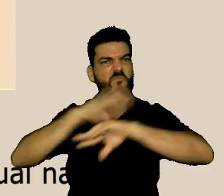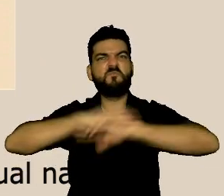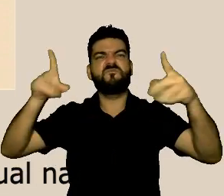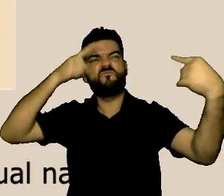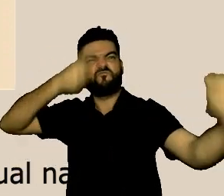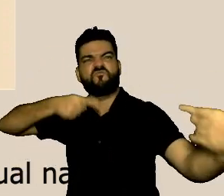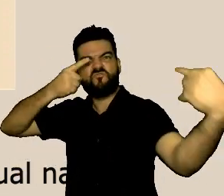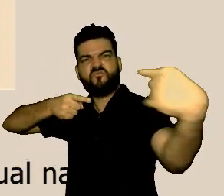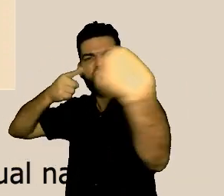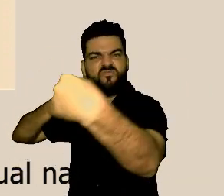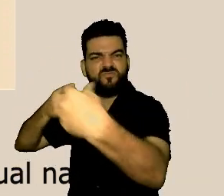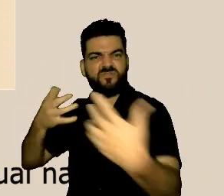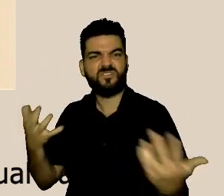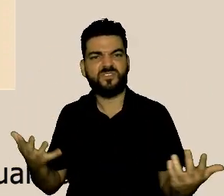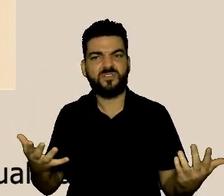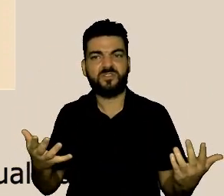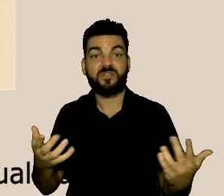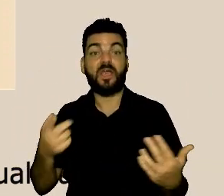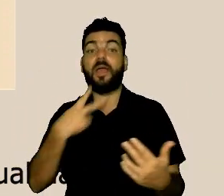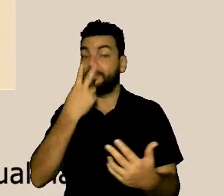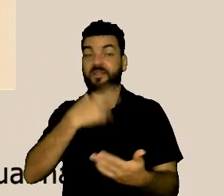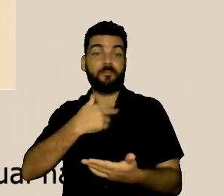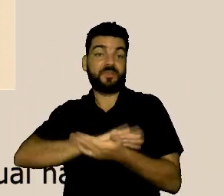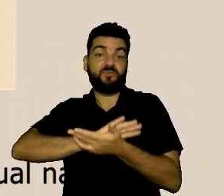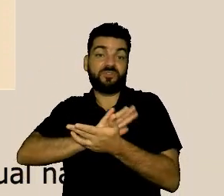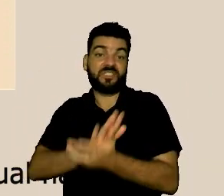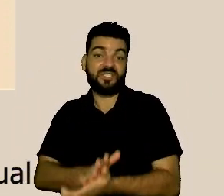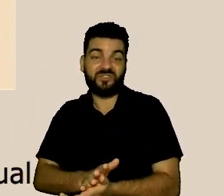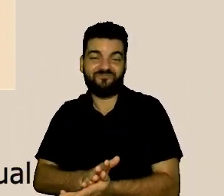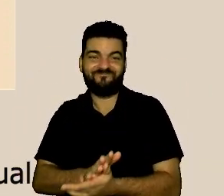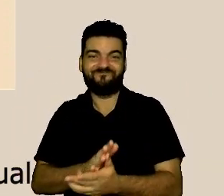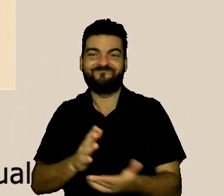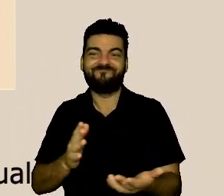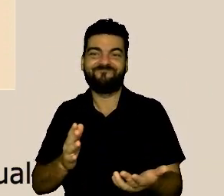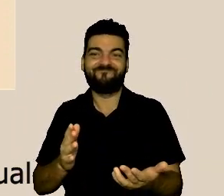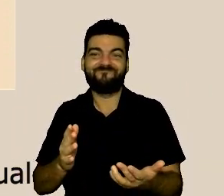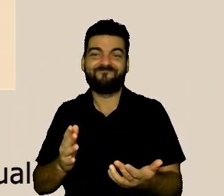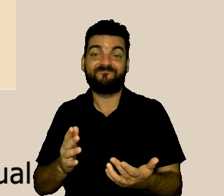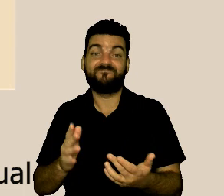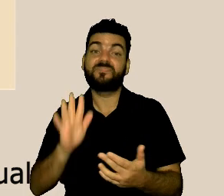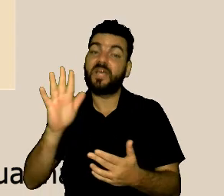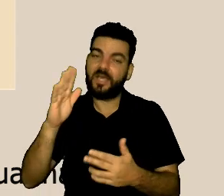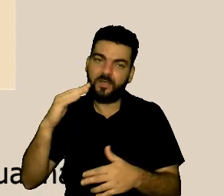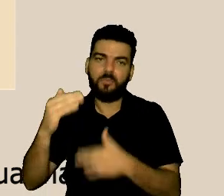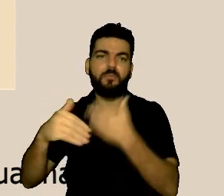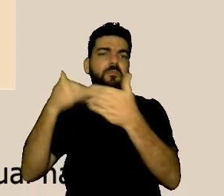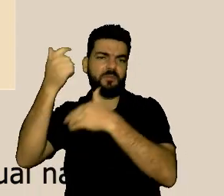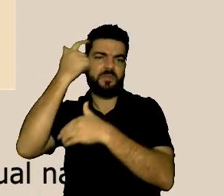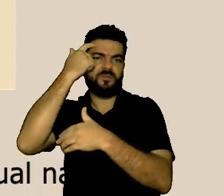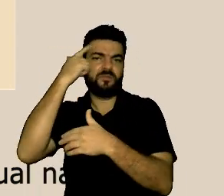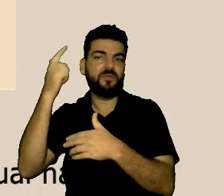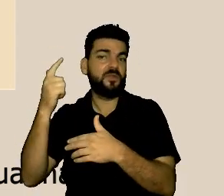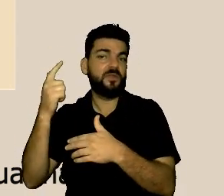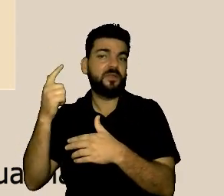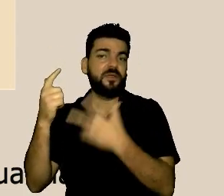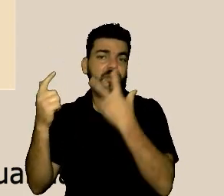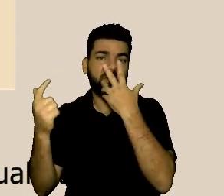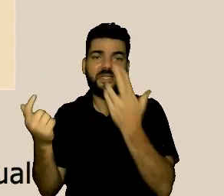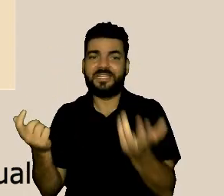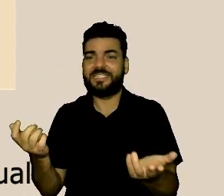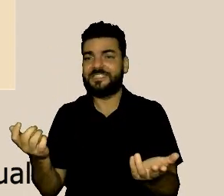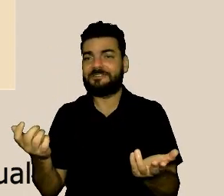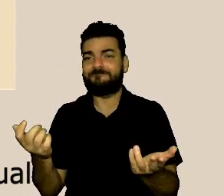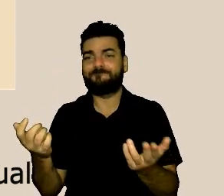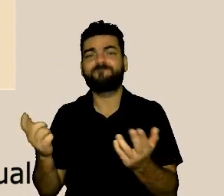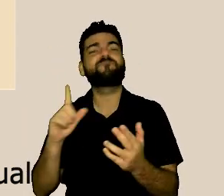então todo preconceito que existe e que é uma construção nossa é uma é